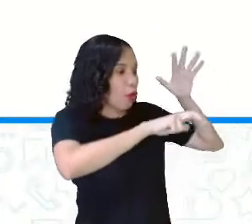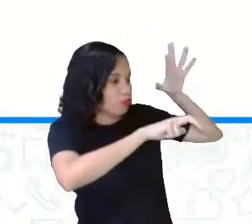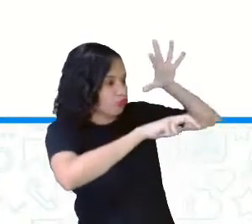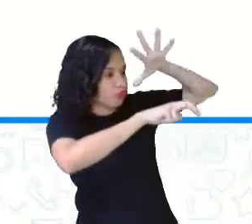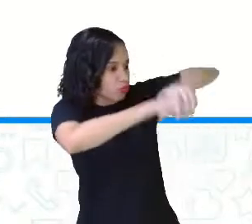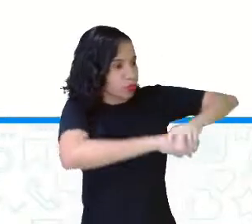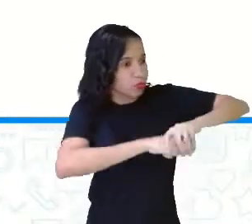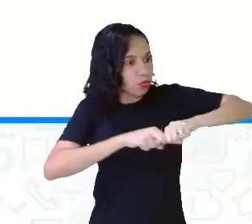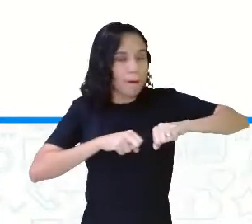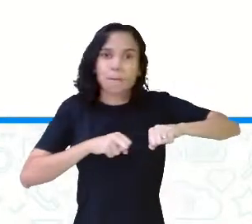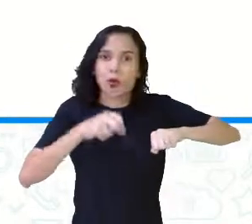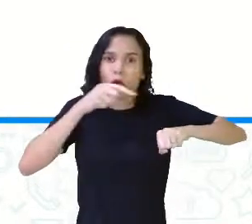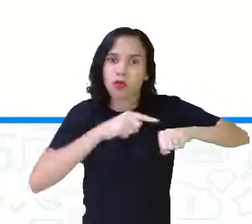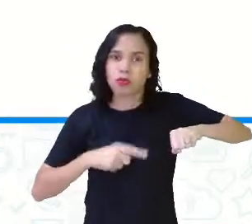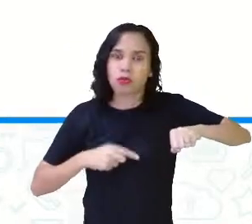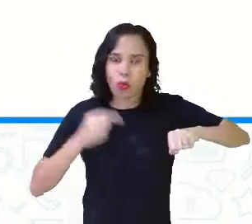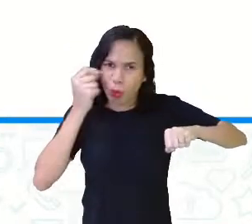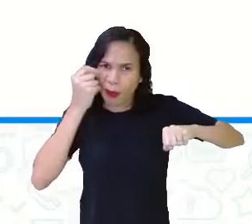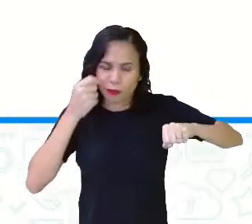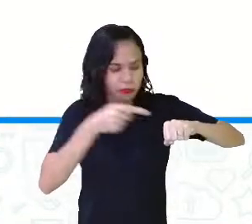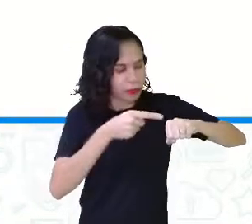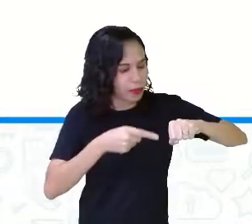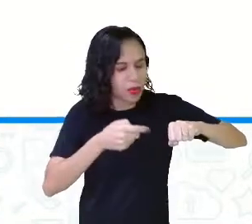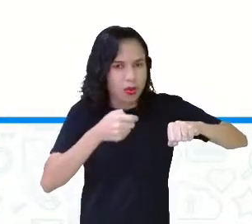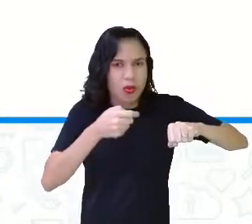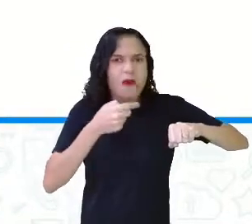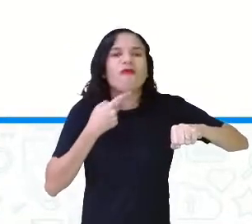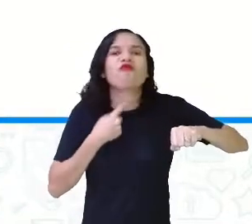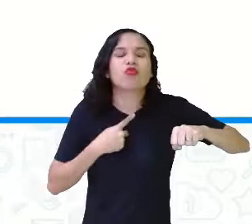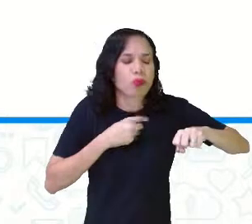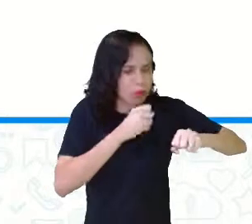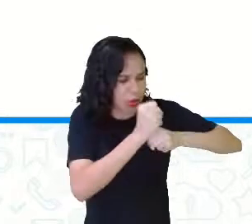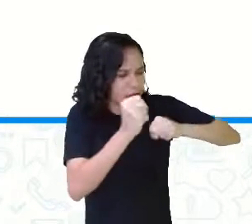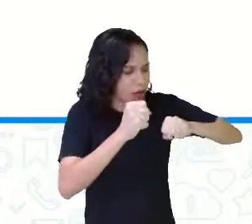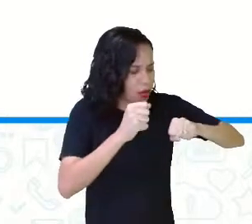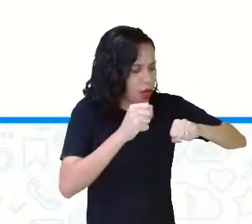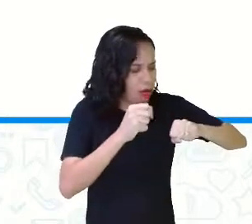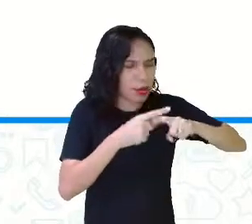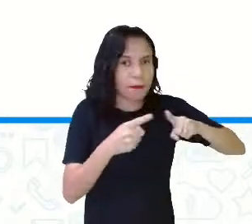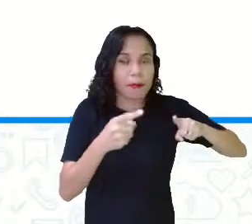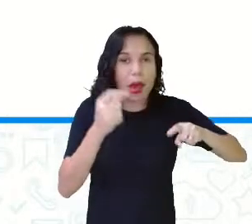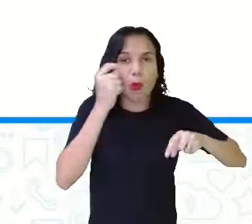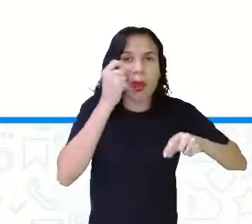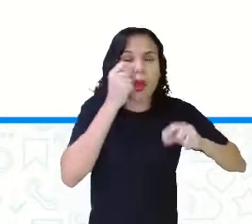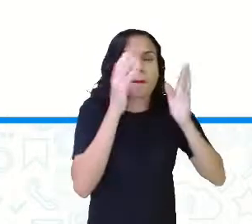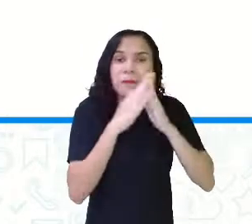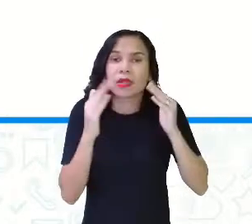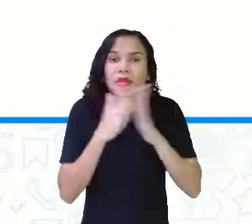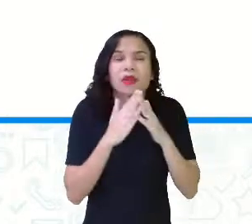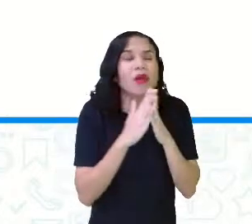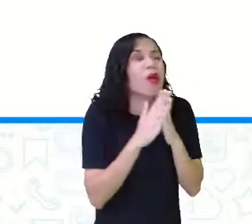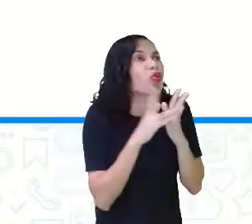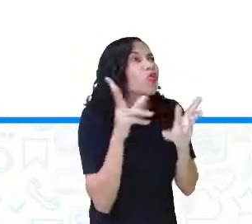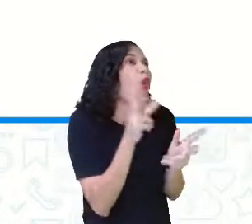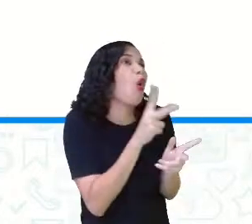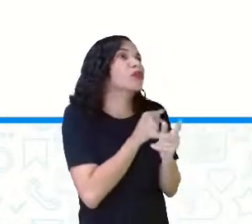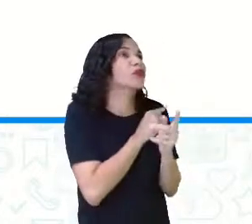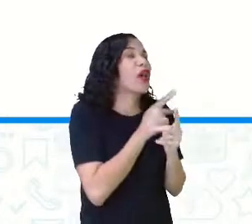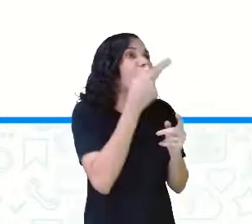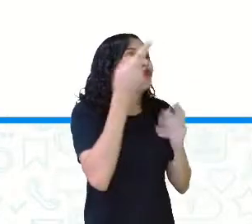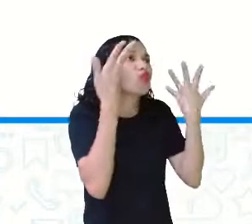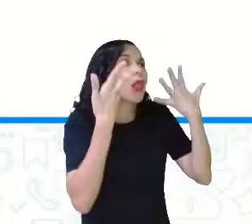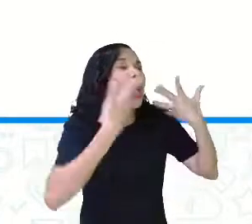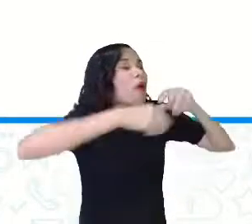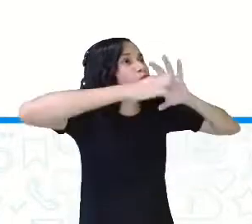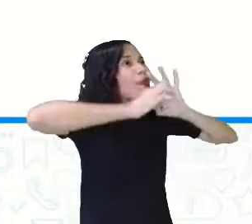Com um bote ágil, ele o pegou e estava pronto para matá-lo, quando o rato suplicou. Ora, se o senhor